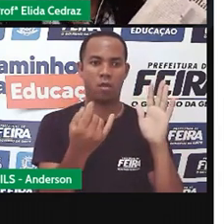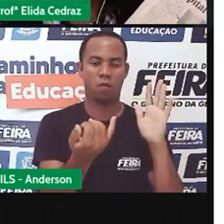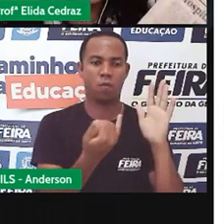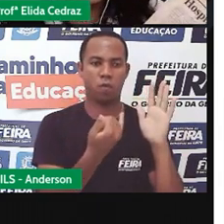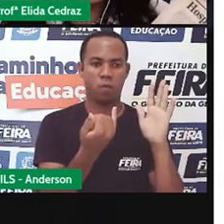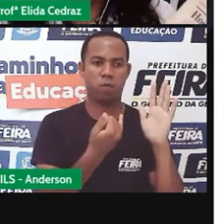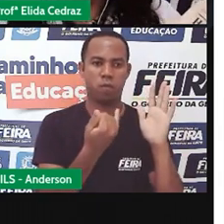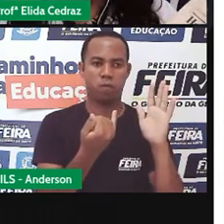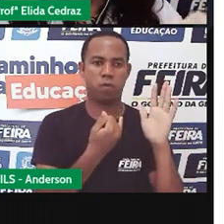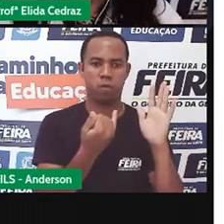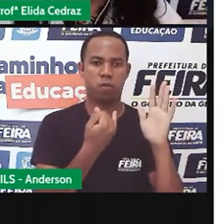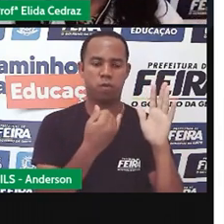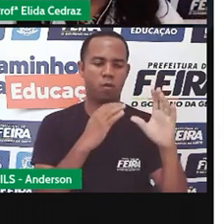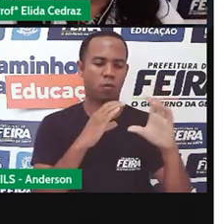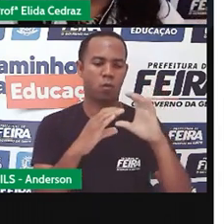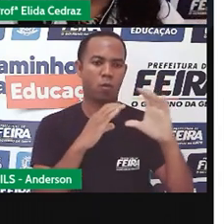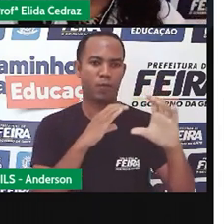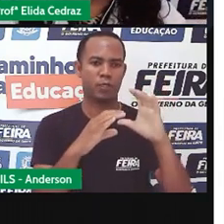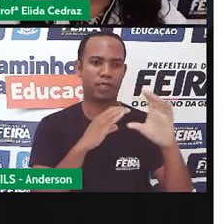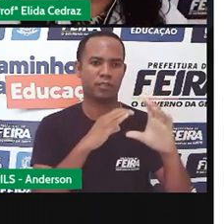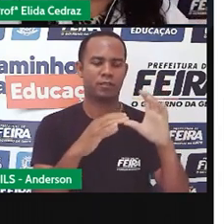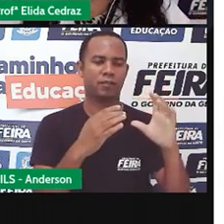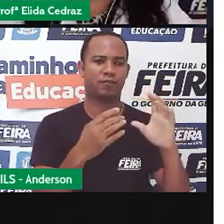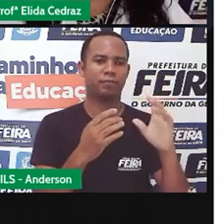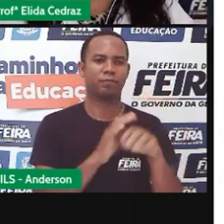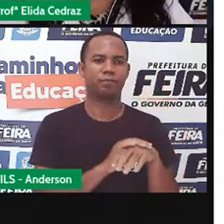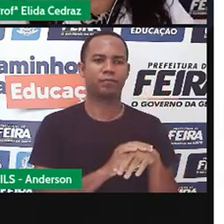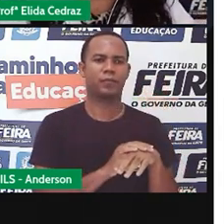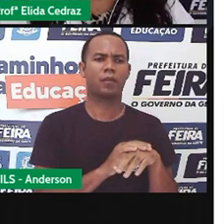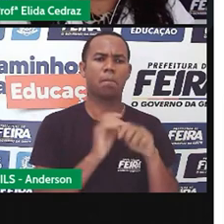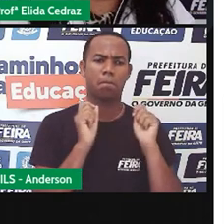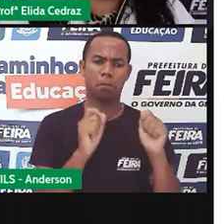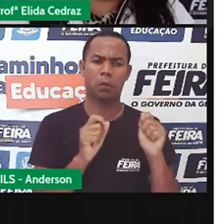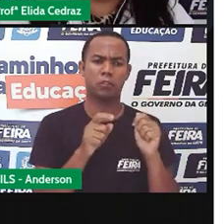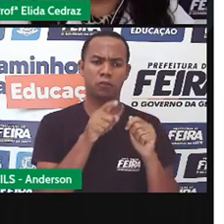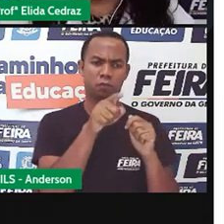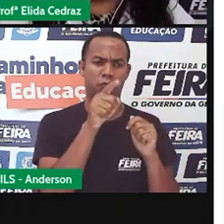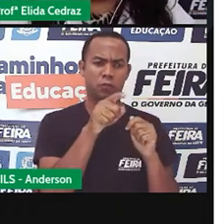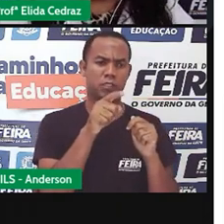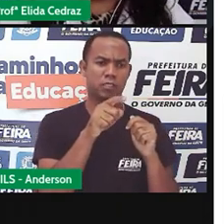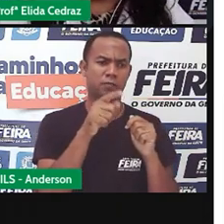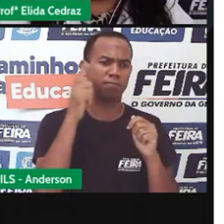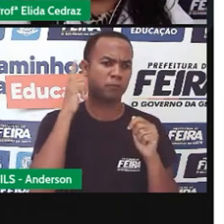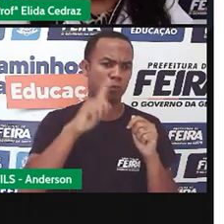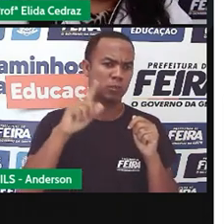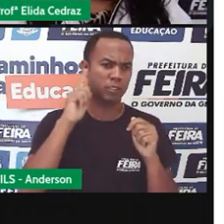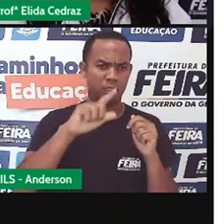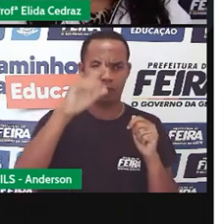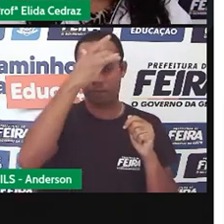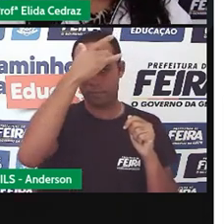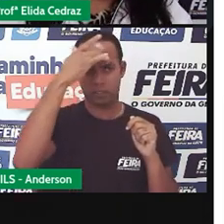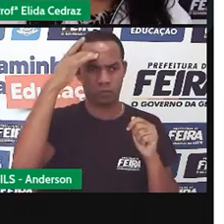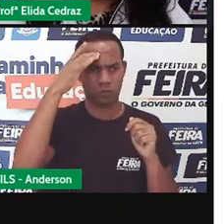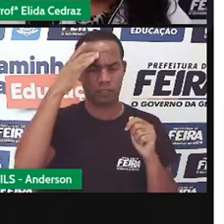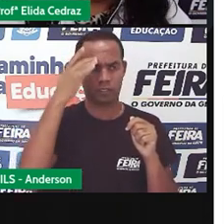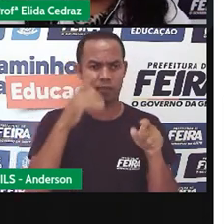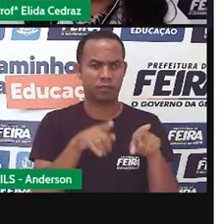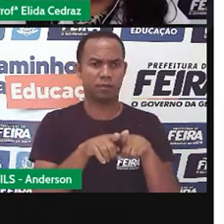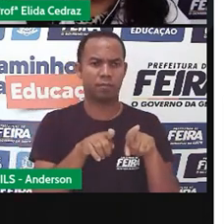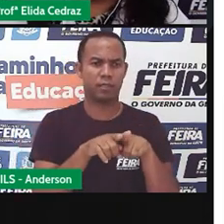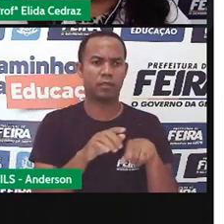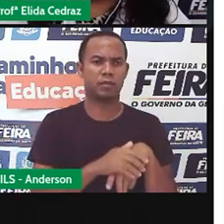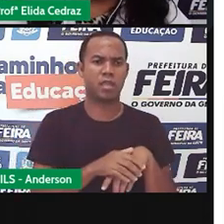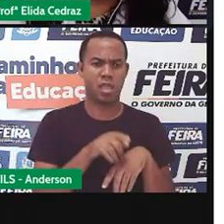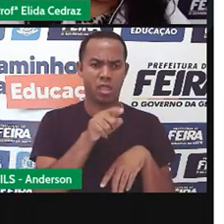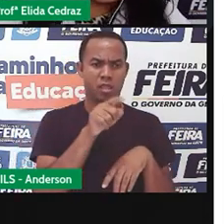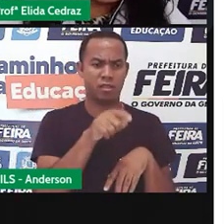O jornal é um meio de comunicação acessível a todas as pessoas. E ele é